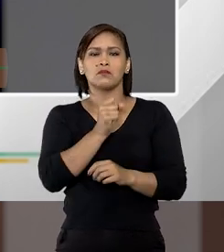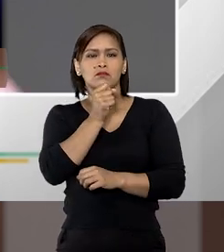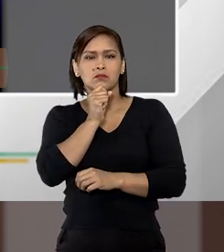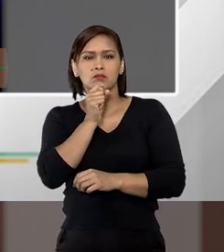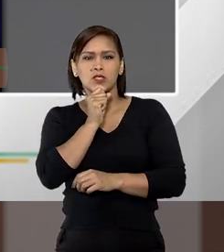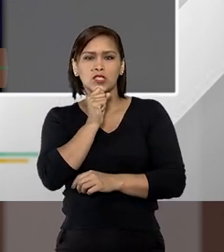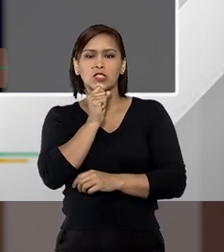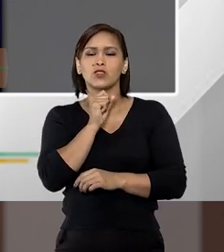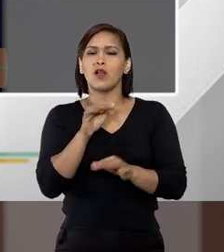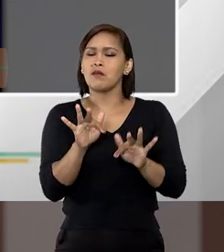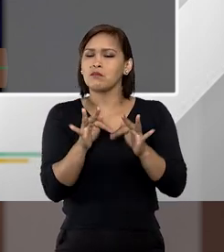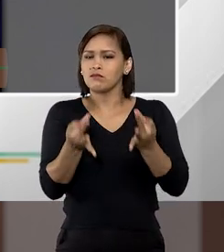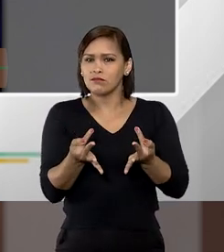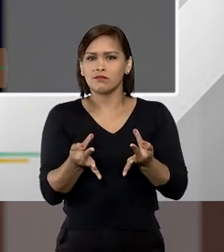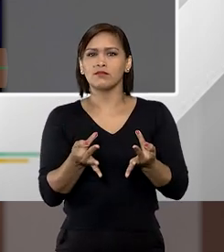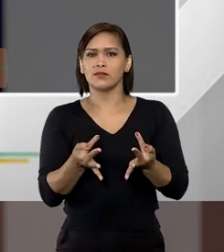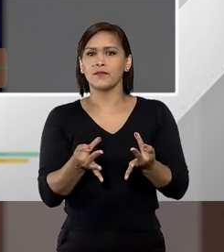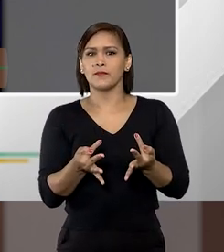humilde